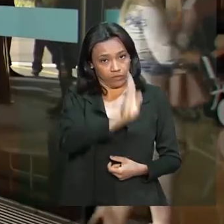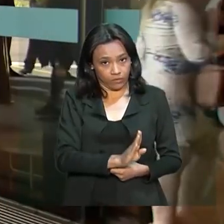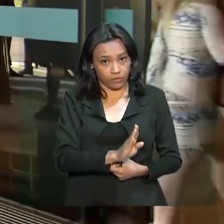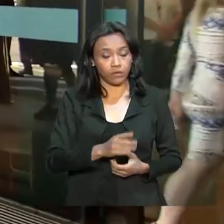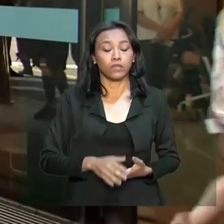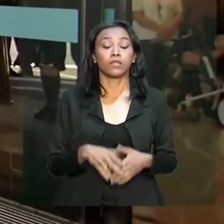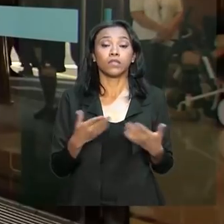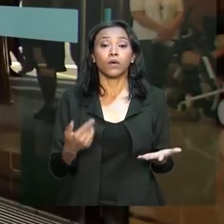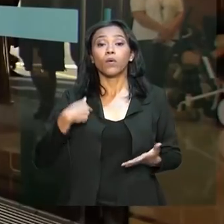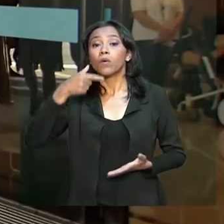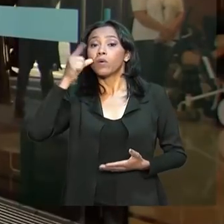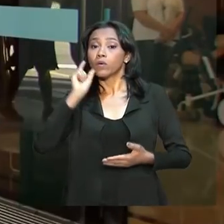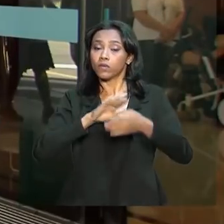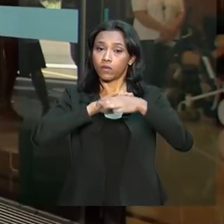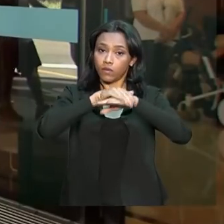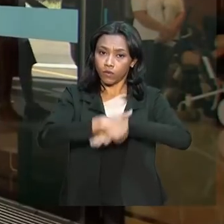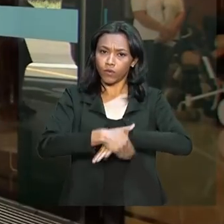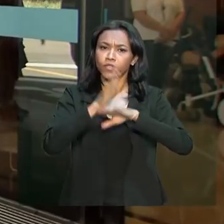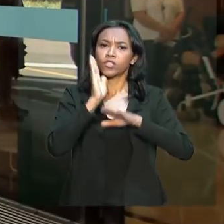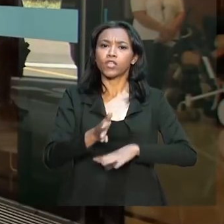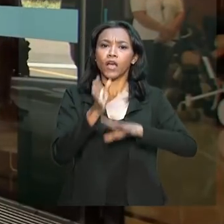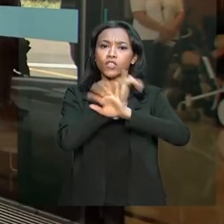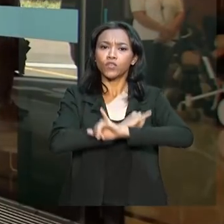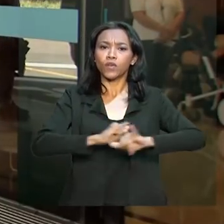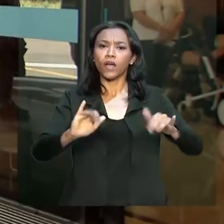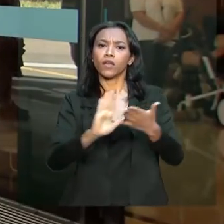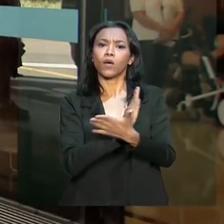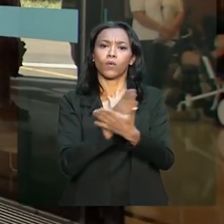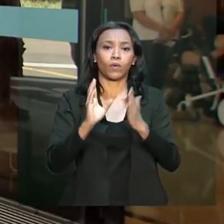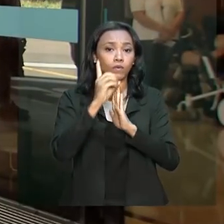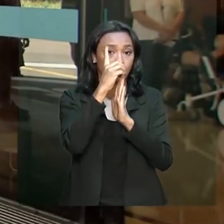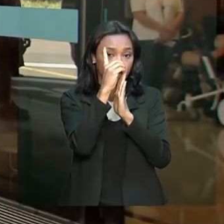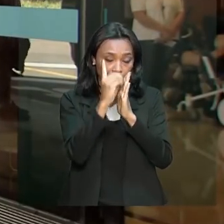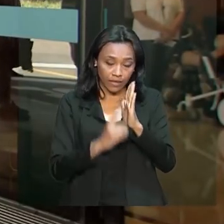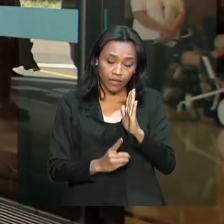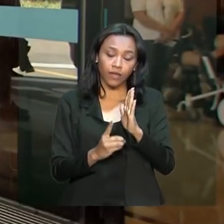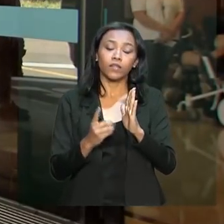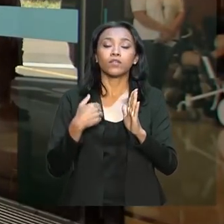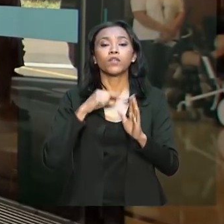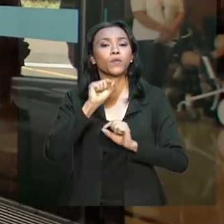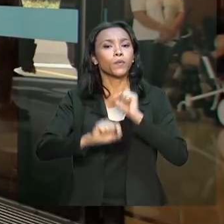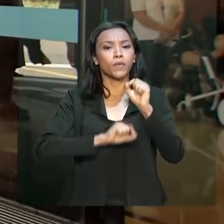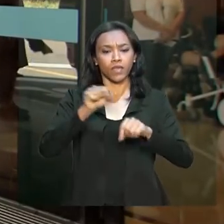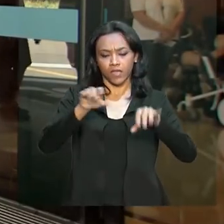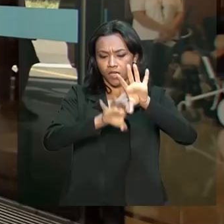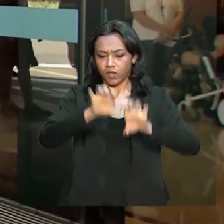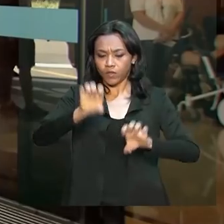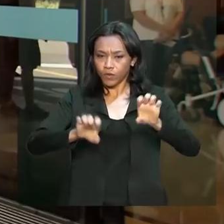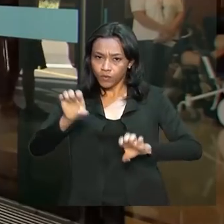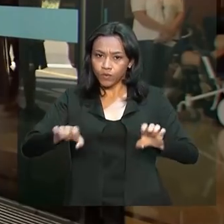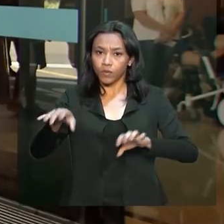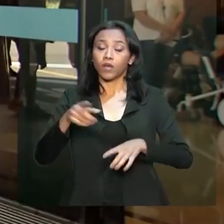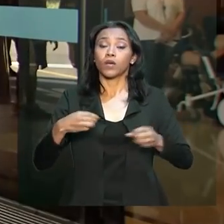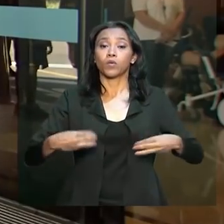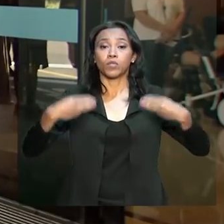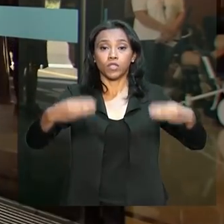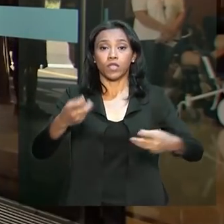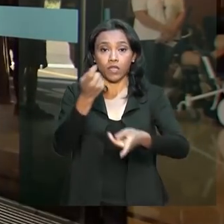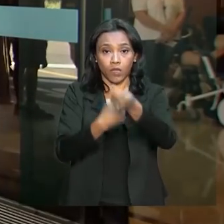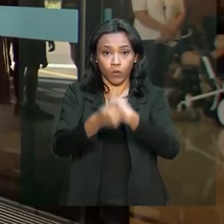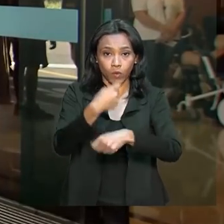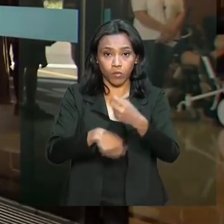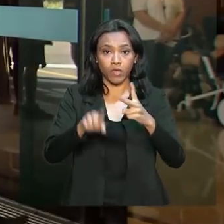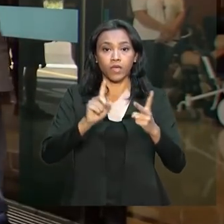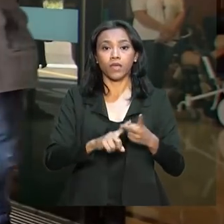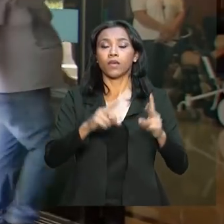Na noite de ontem, foram publicados alguns decretos que reestruturam os ministérios da Economia, Casa